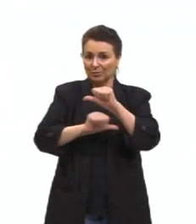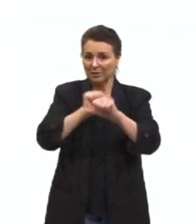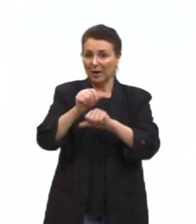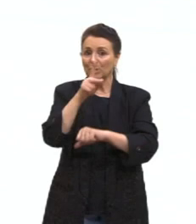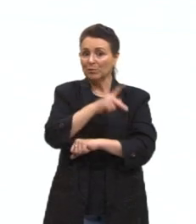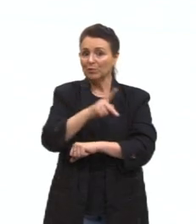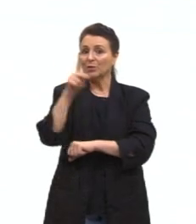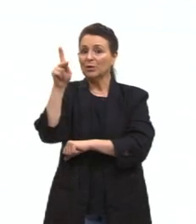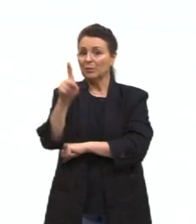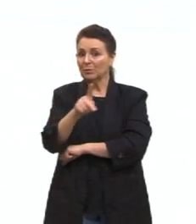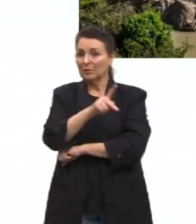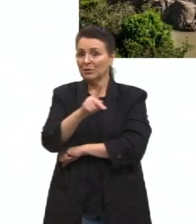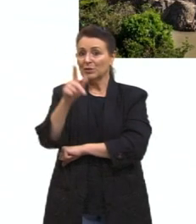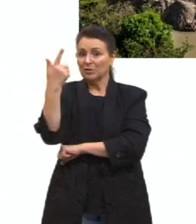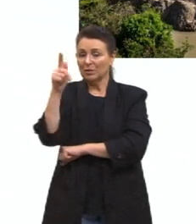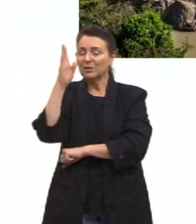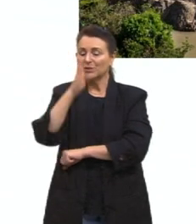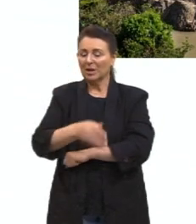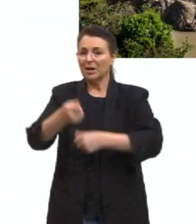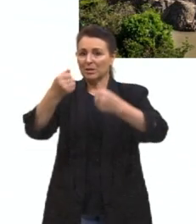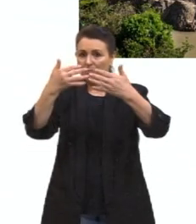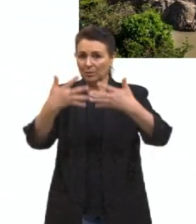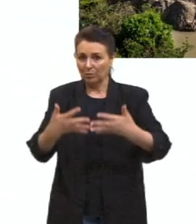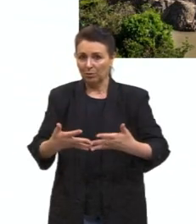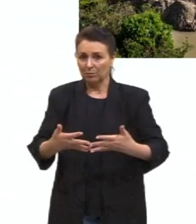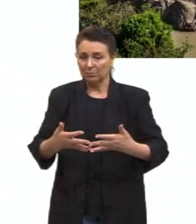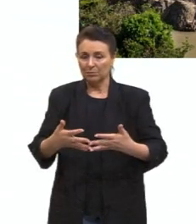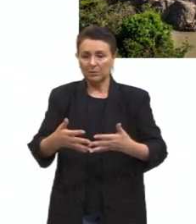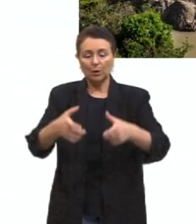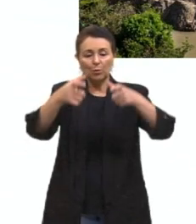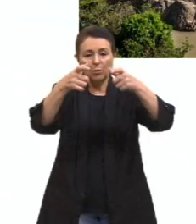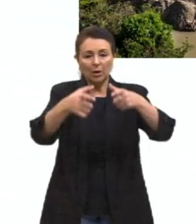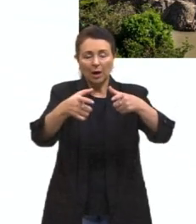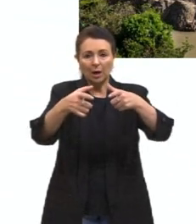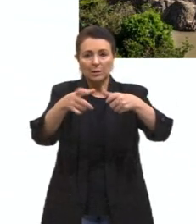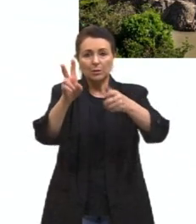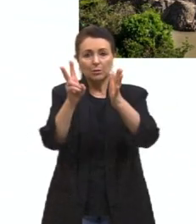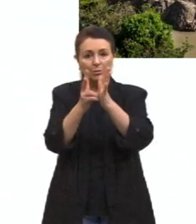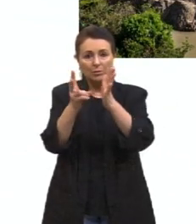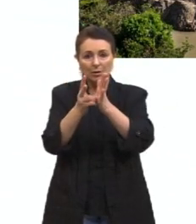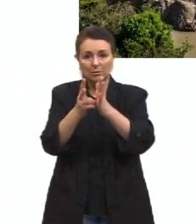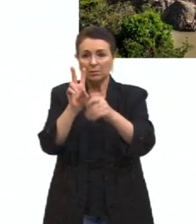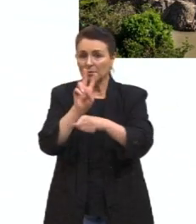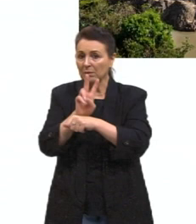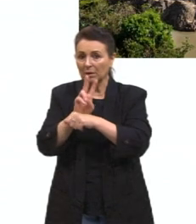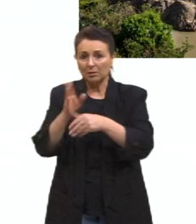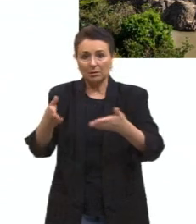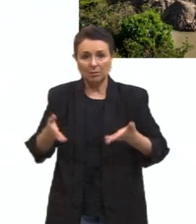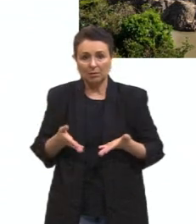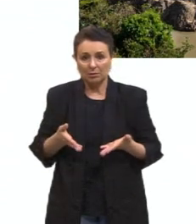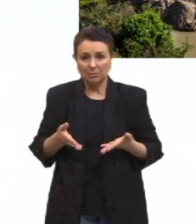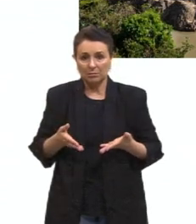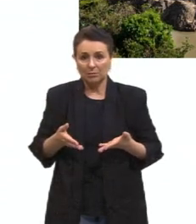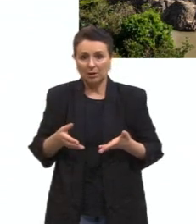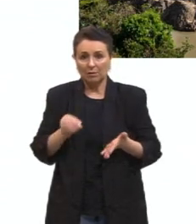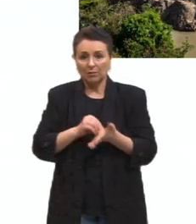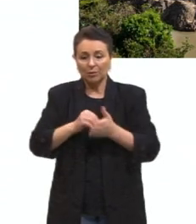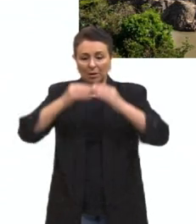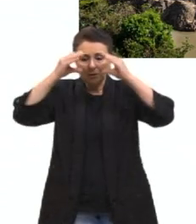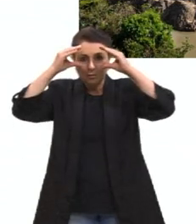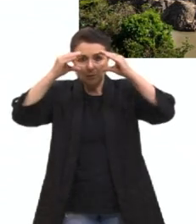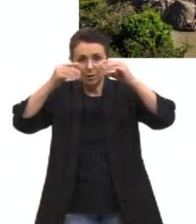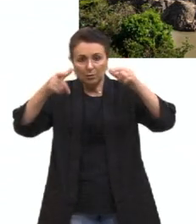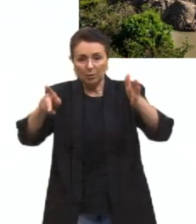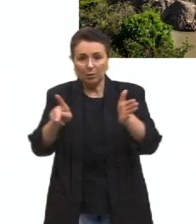próximo slide também, nem as reservas indígenas estão sendo preservadas, estão sendo respeitadas. E ali